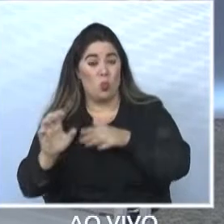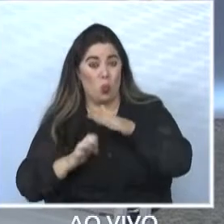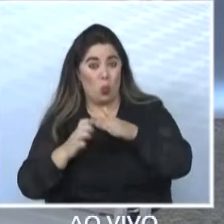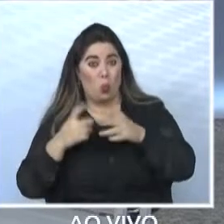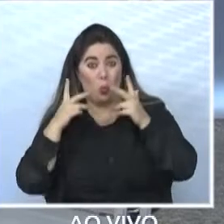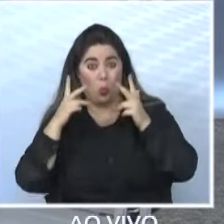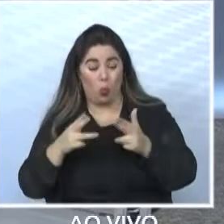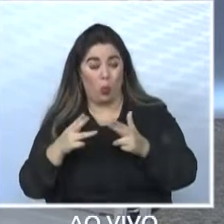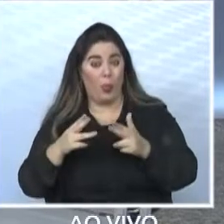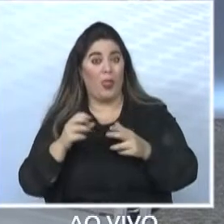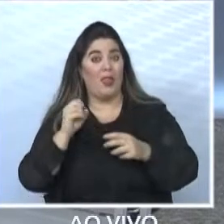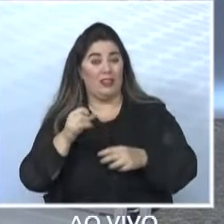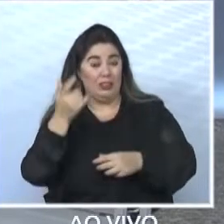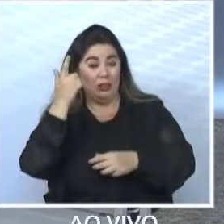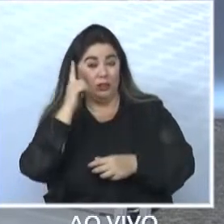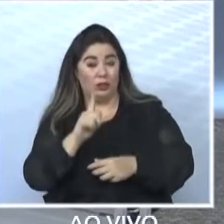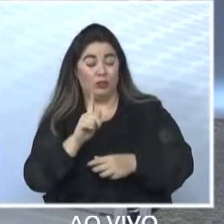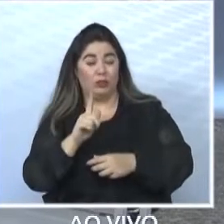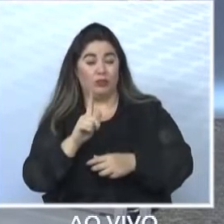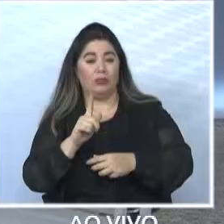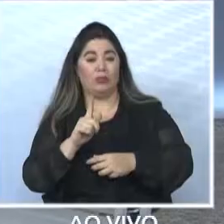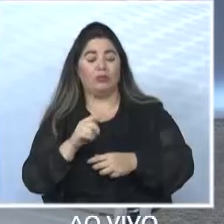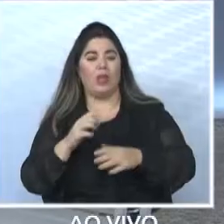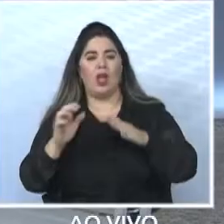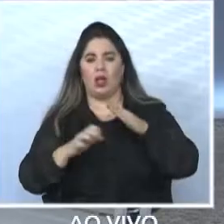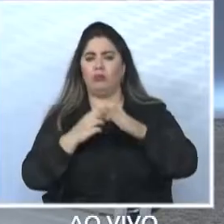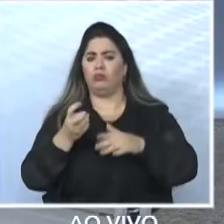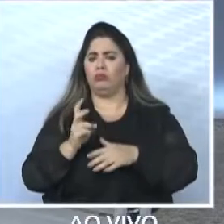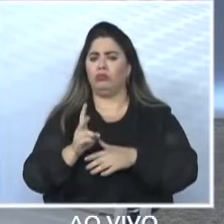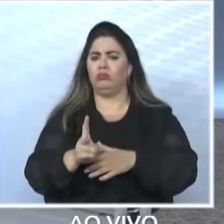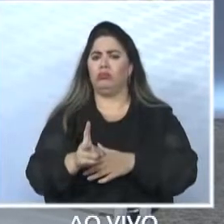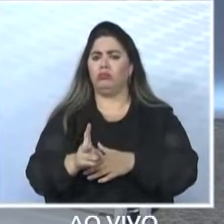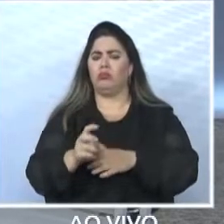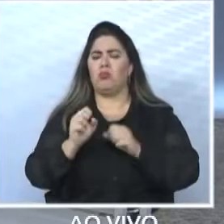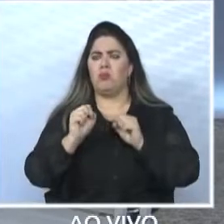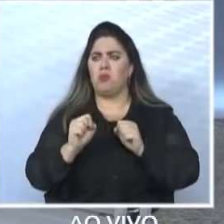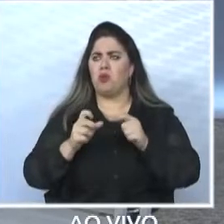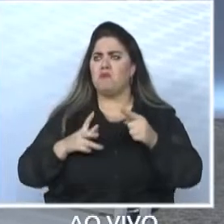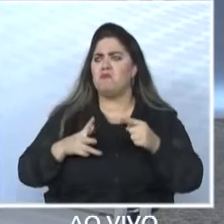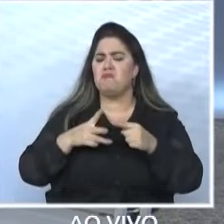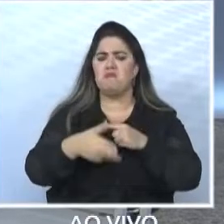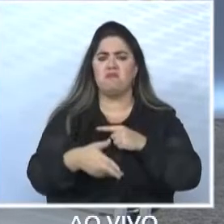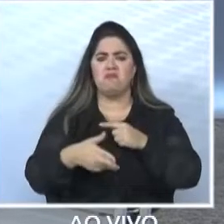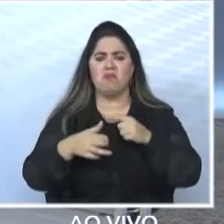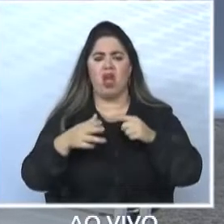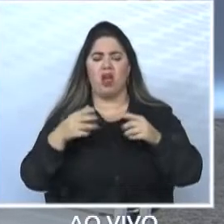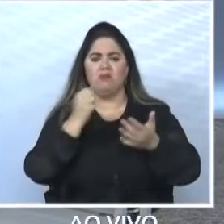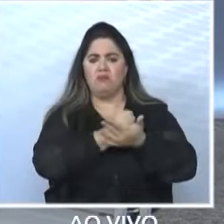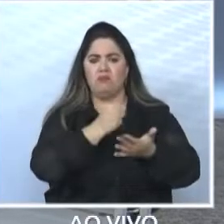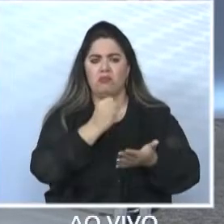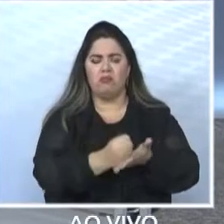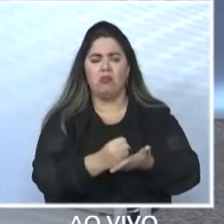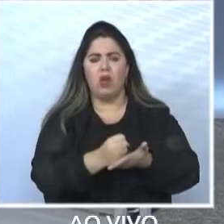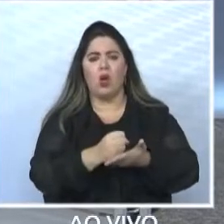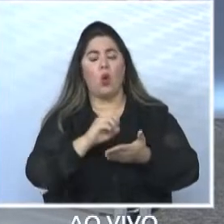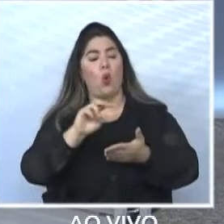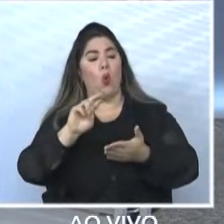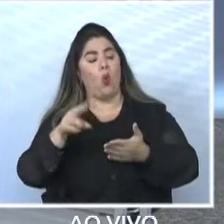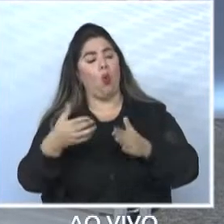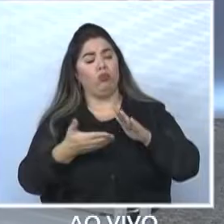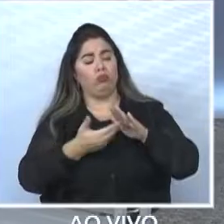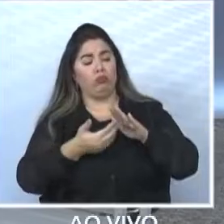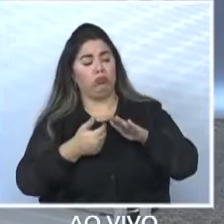fazer, a empresa, ela continua. Pode-se falar em romper contrato, em cobrar novos itens nesse contrato, porque